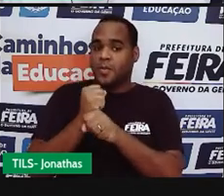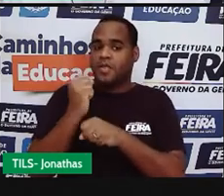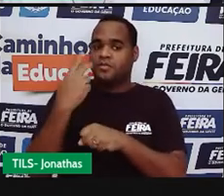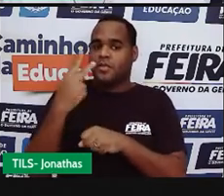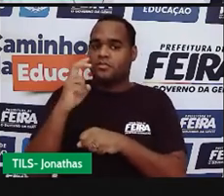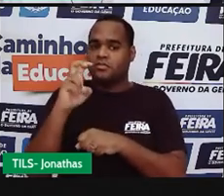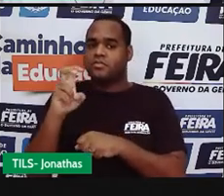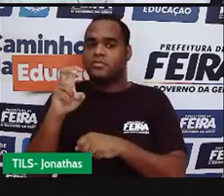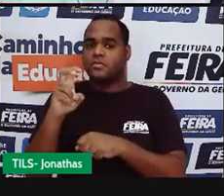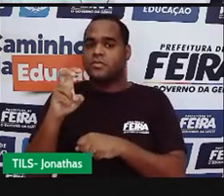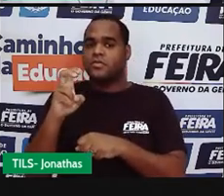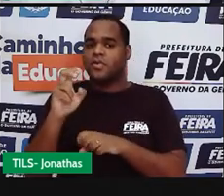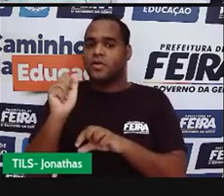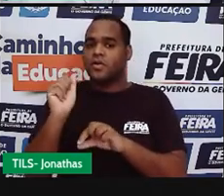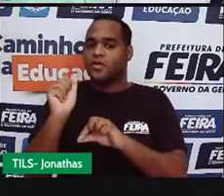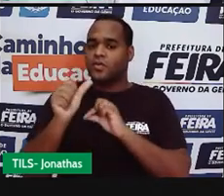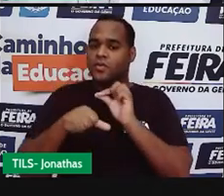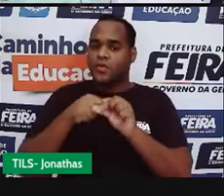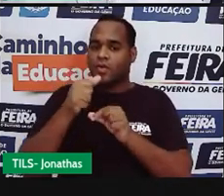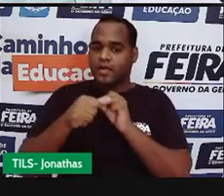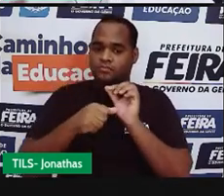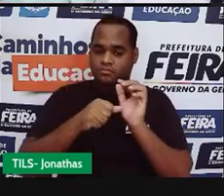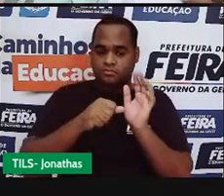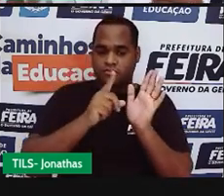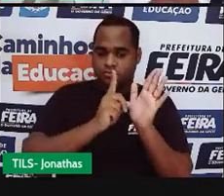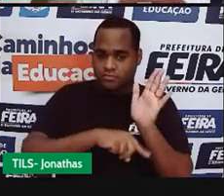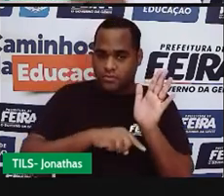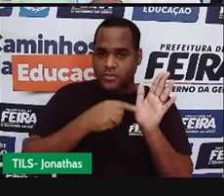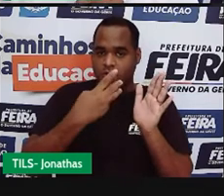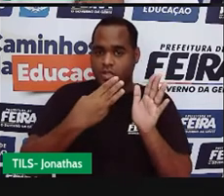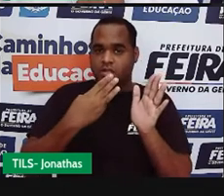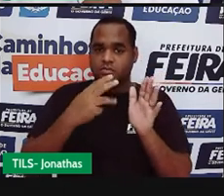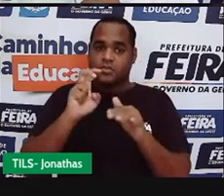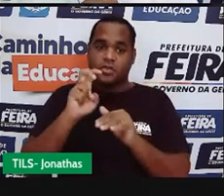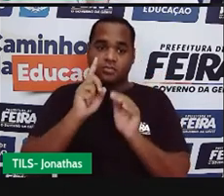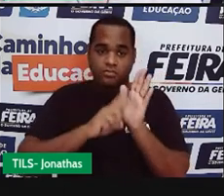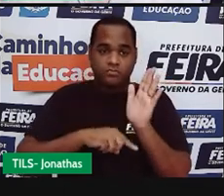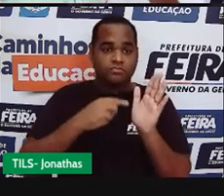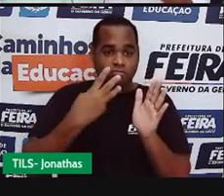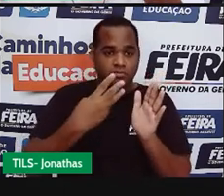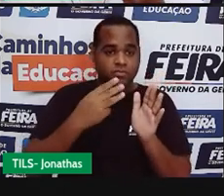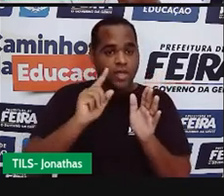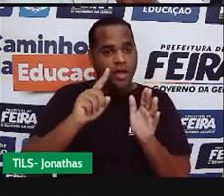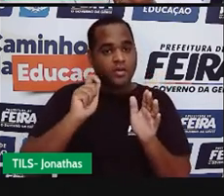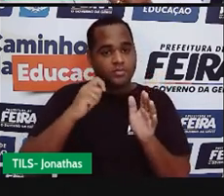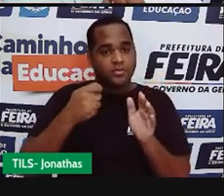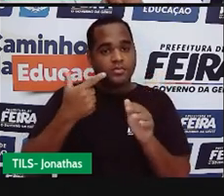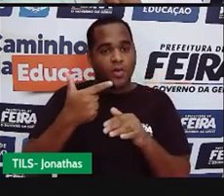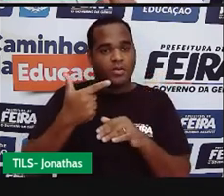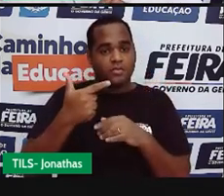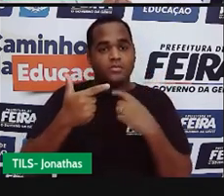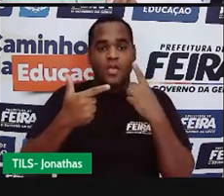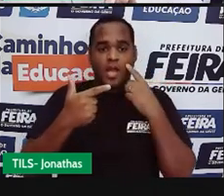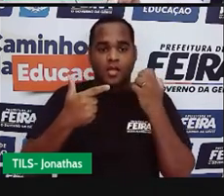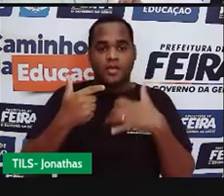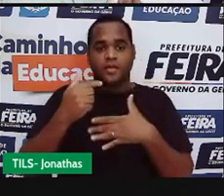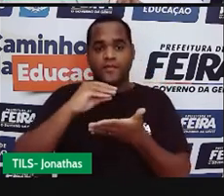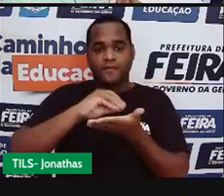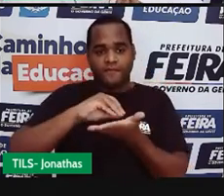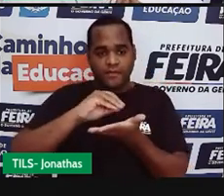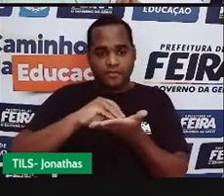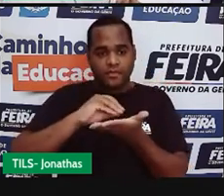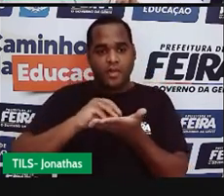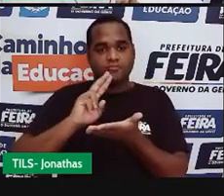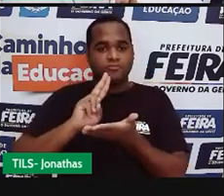e fazer menos o lado que mede três. Cinco menos três dá dois. Quem é que sobrou se eu usei o